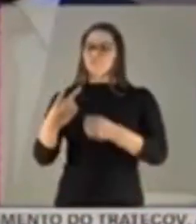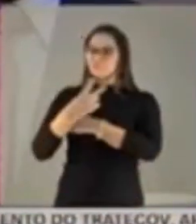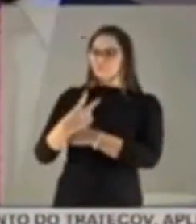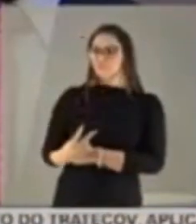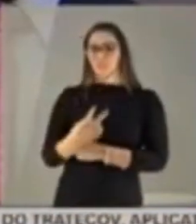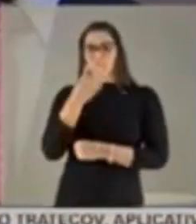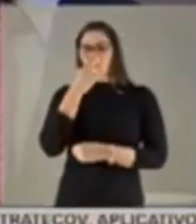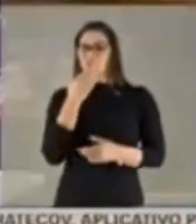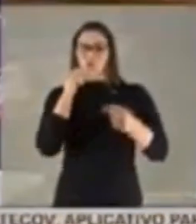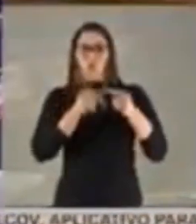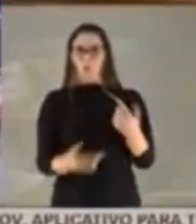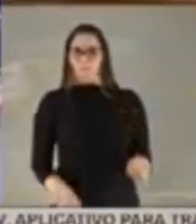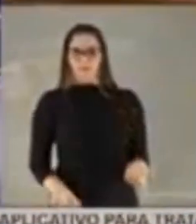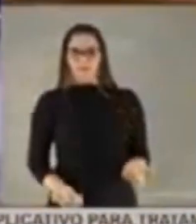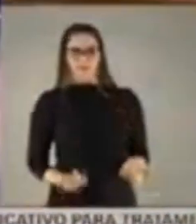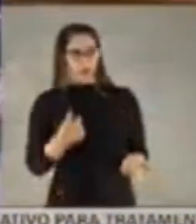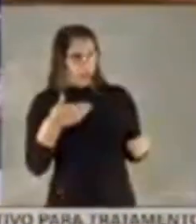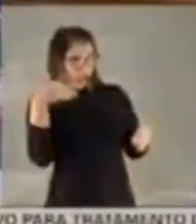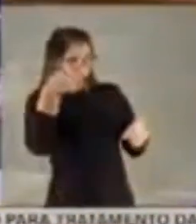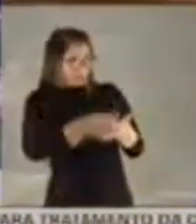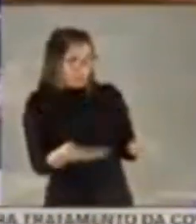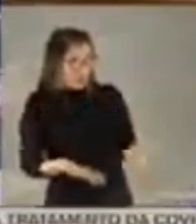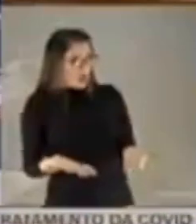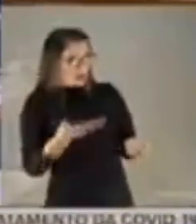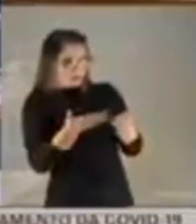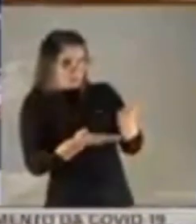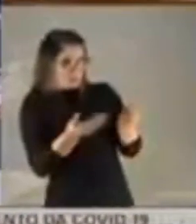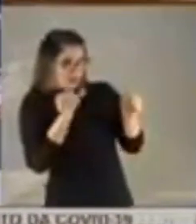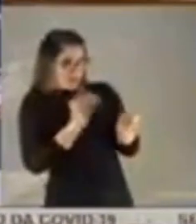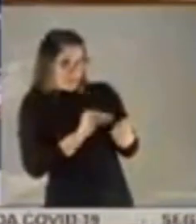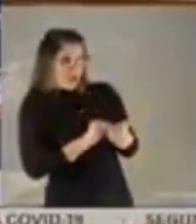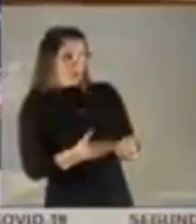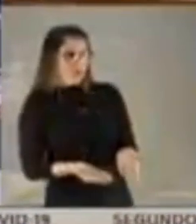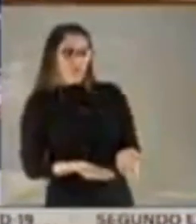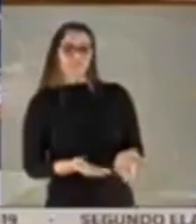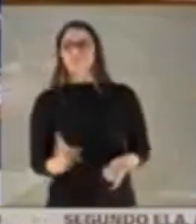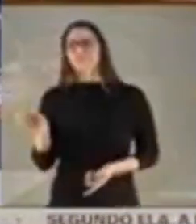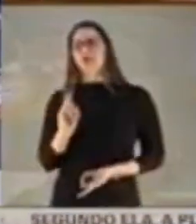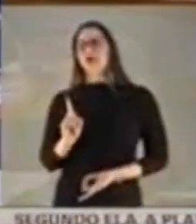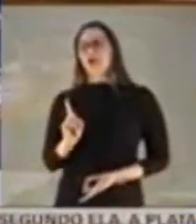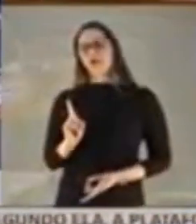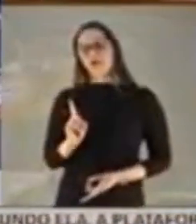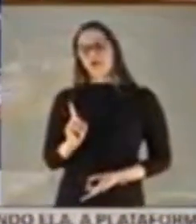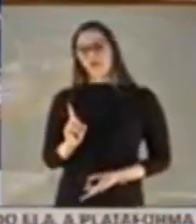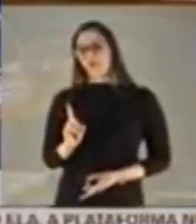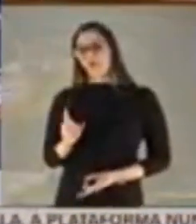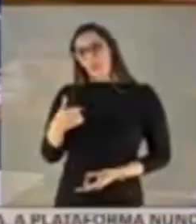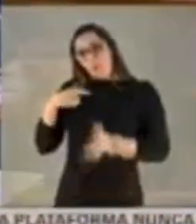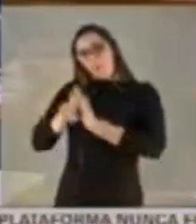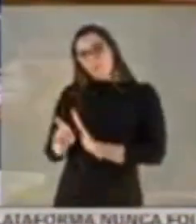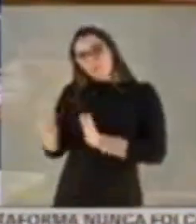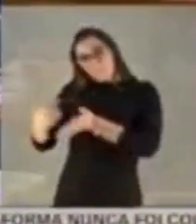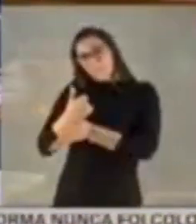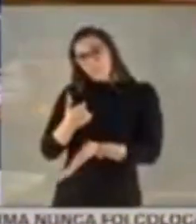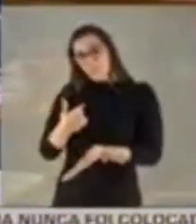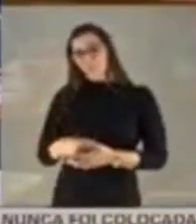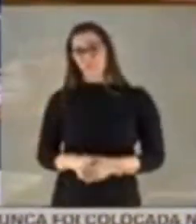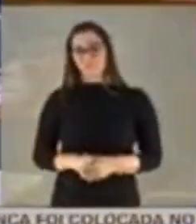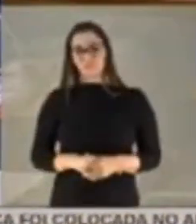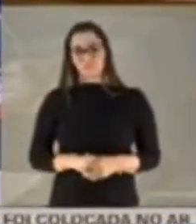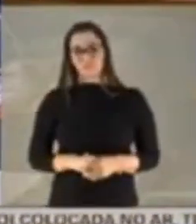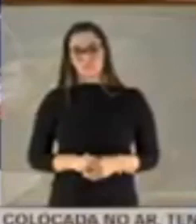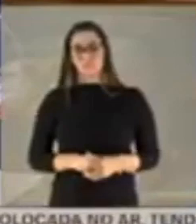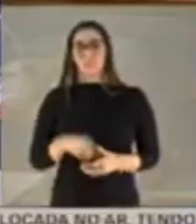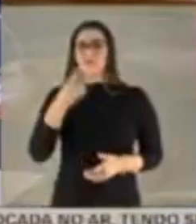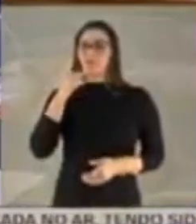receberam antes. Mas a senhora está sendo descratada? Não, mas o senhor me fez uma pergunta. Não, perfeitamente. Eu sou o motivo do meu habeas corpus. Não era o habeas corpus